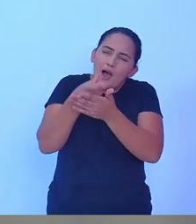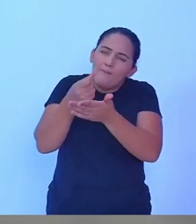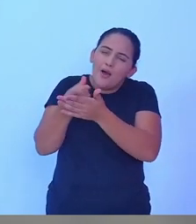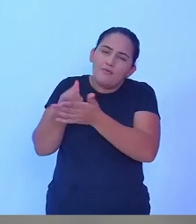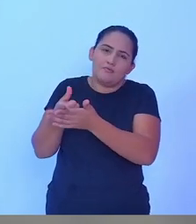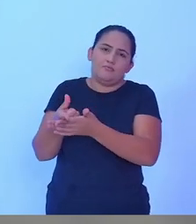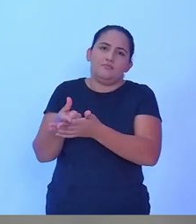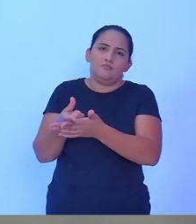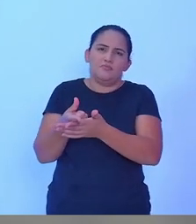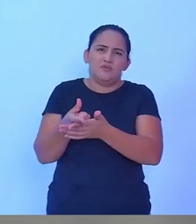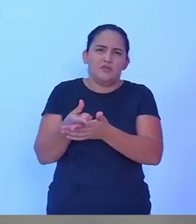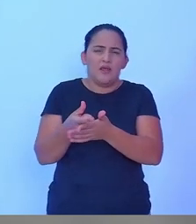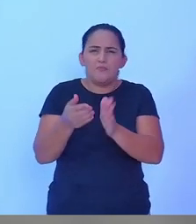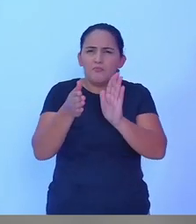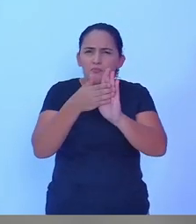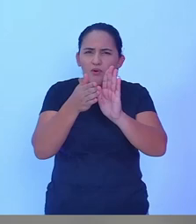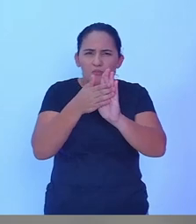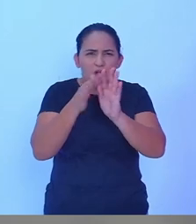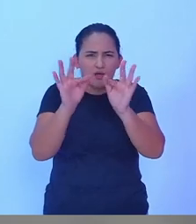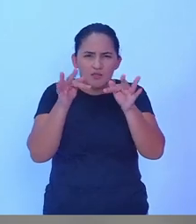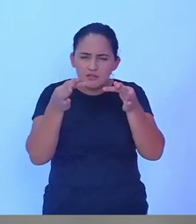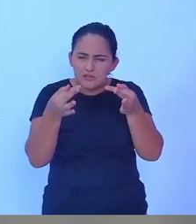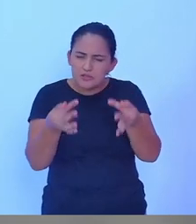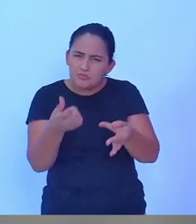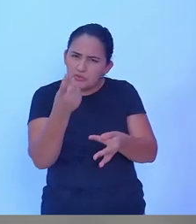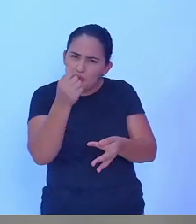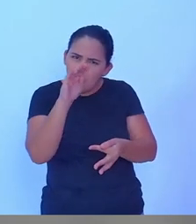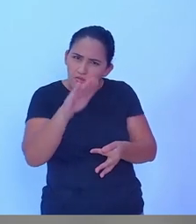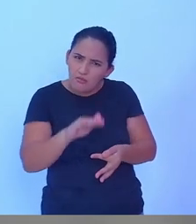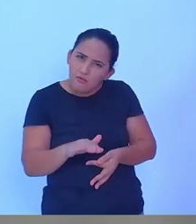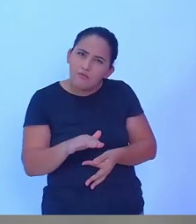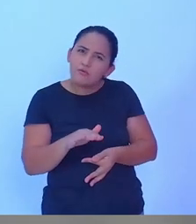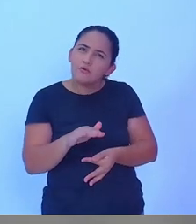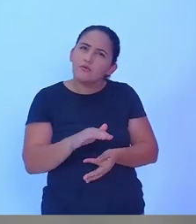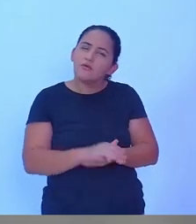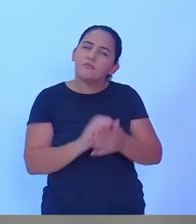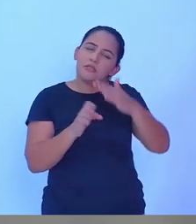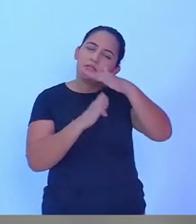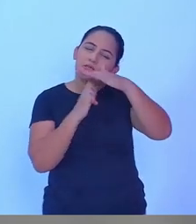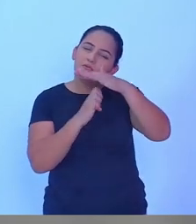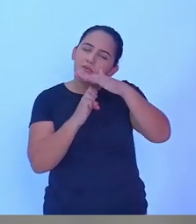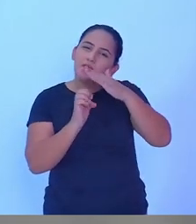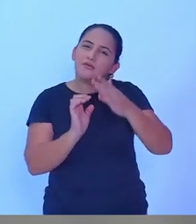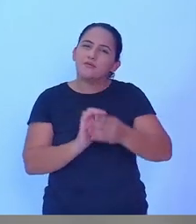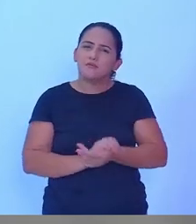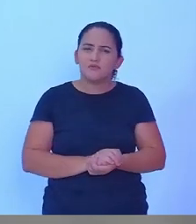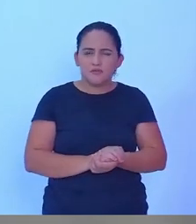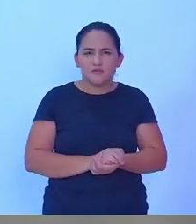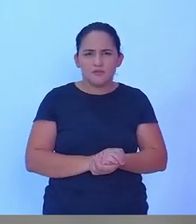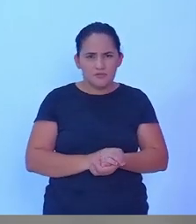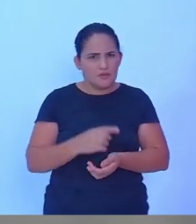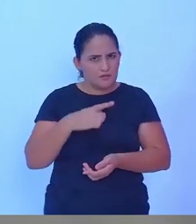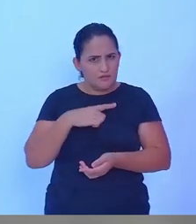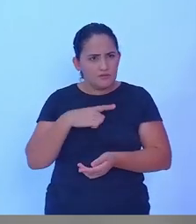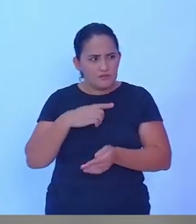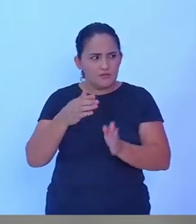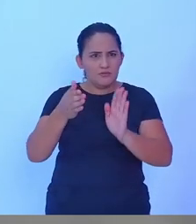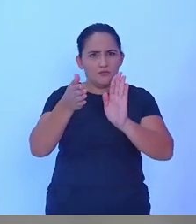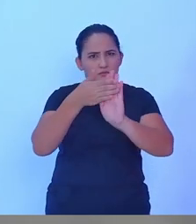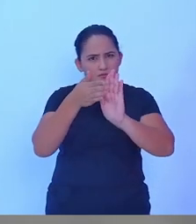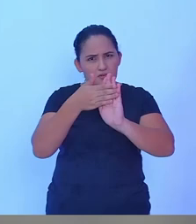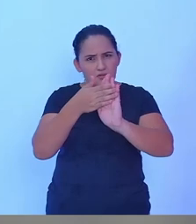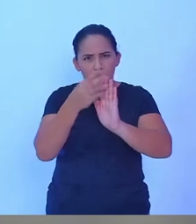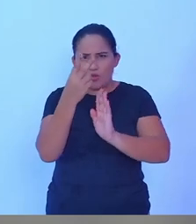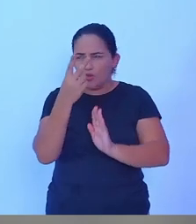para simplificar processos de redução de custos para os empresários? O senhor tem dois minutos